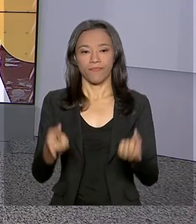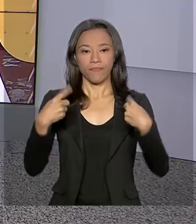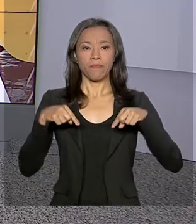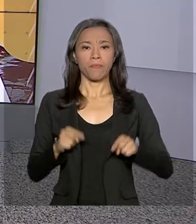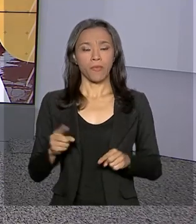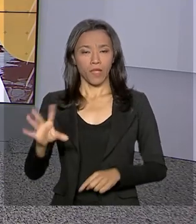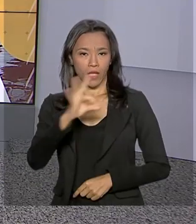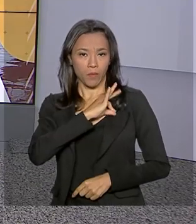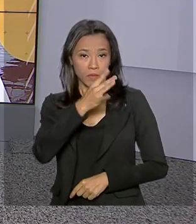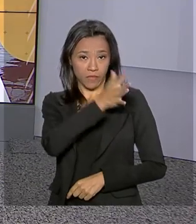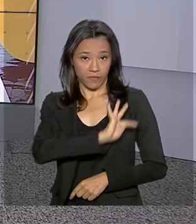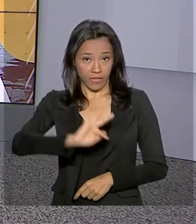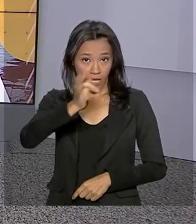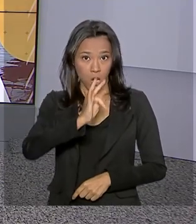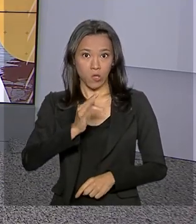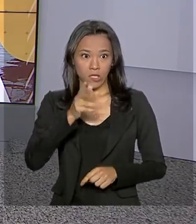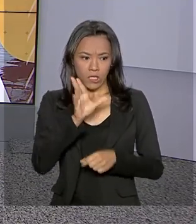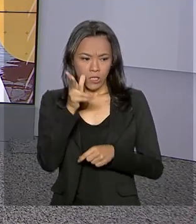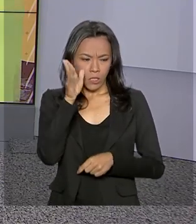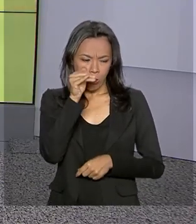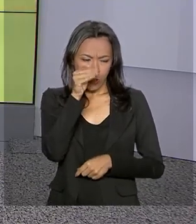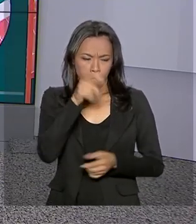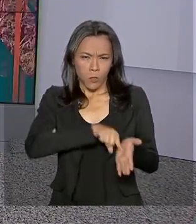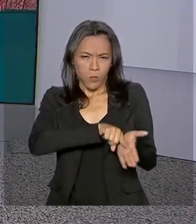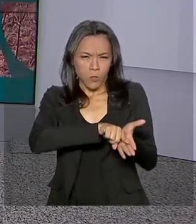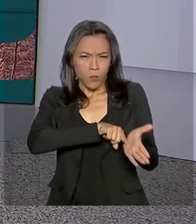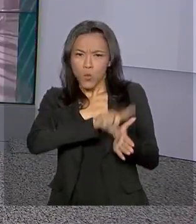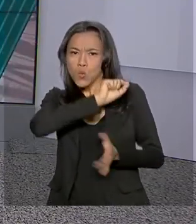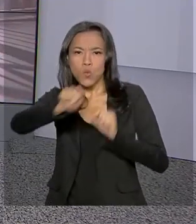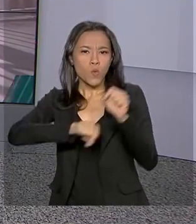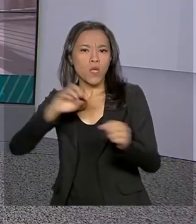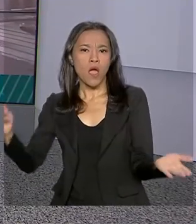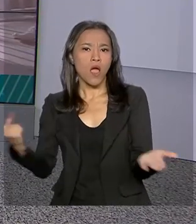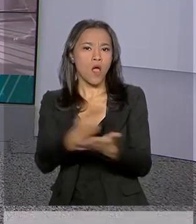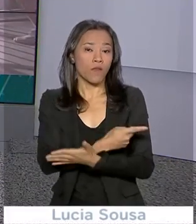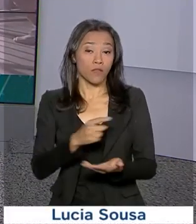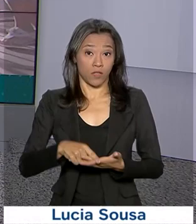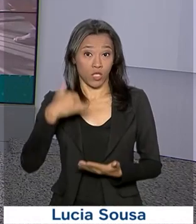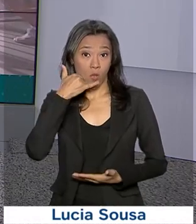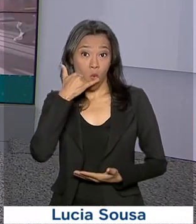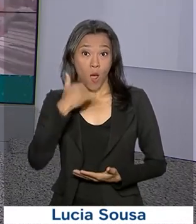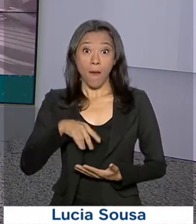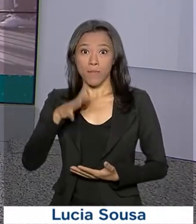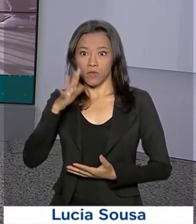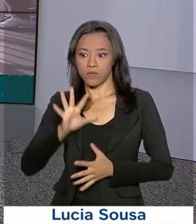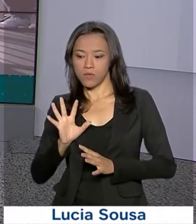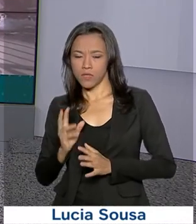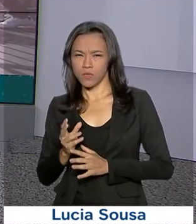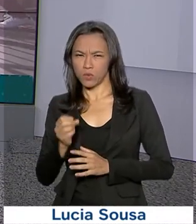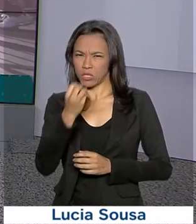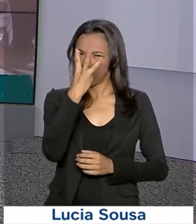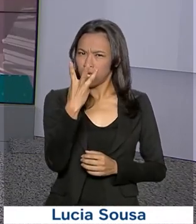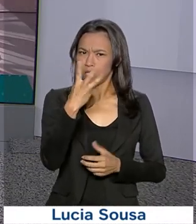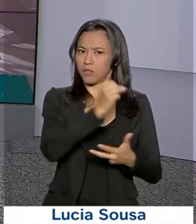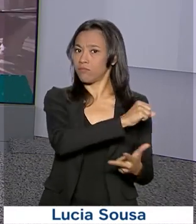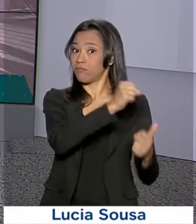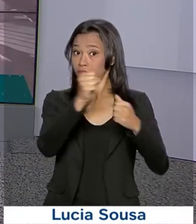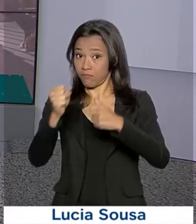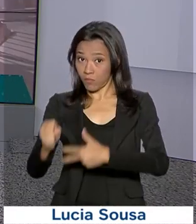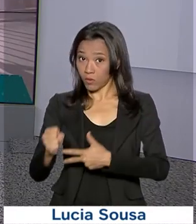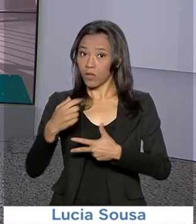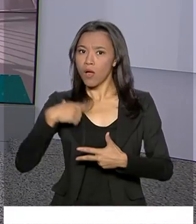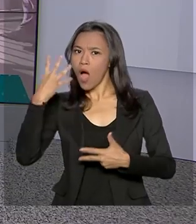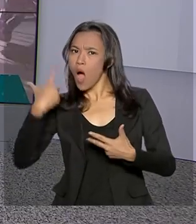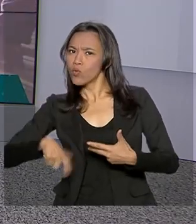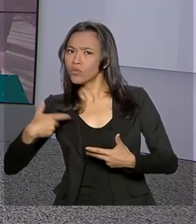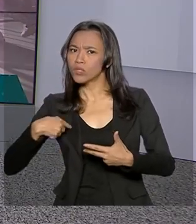A Polícia Federal reforça a investigação sobre a invasão de celulares de autoridades dos três poderes. Quer saber de onde vem